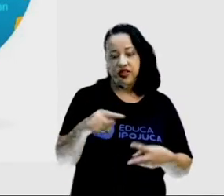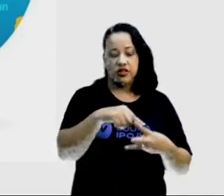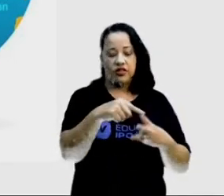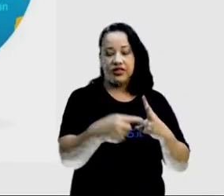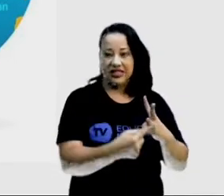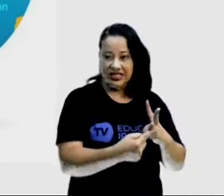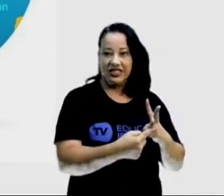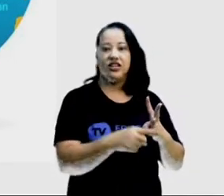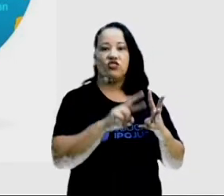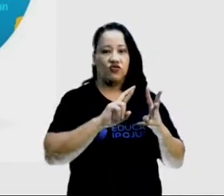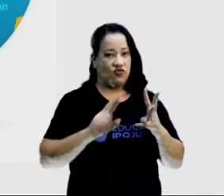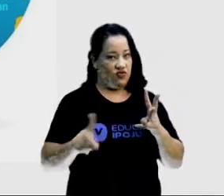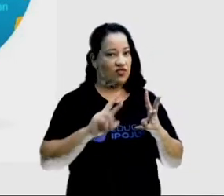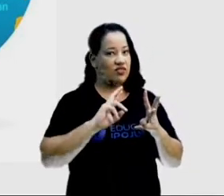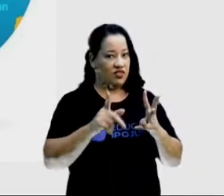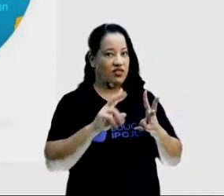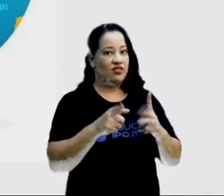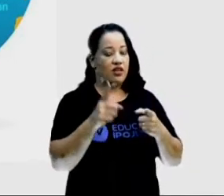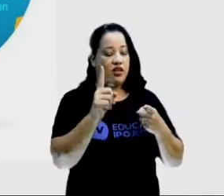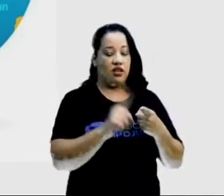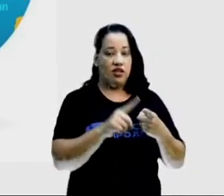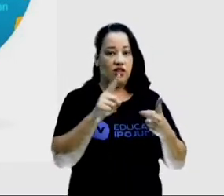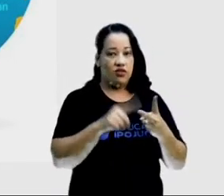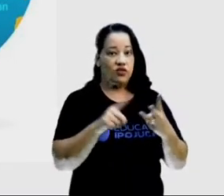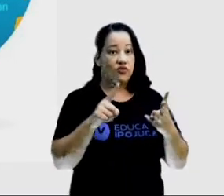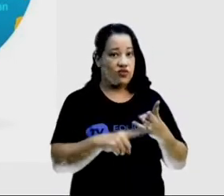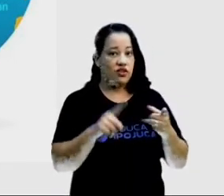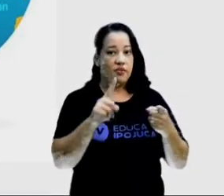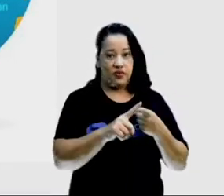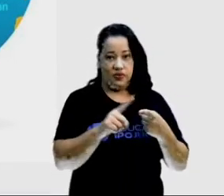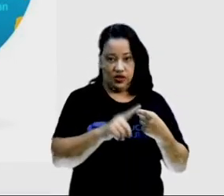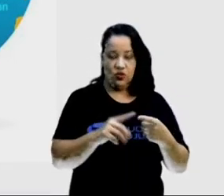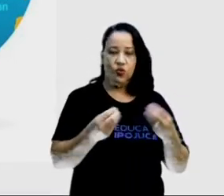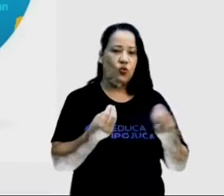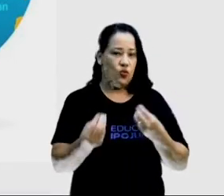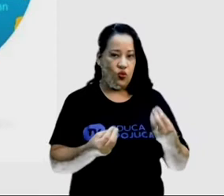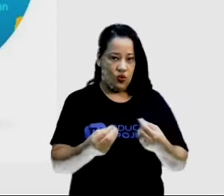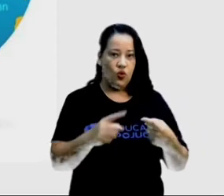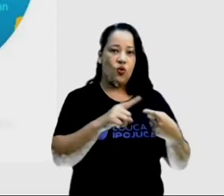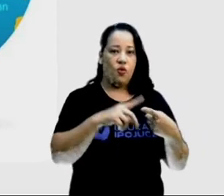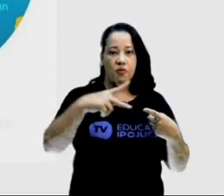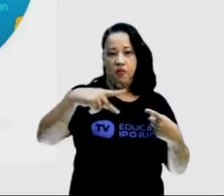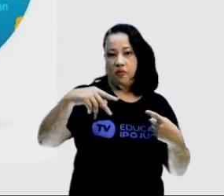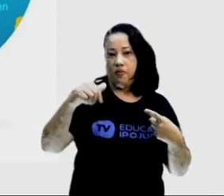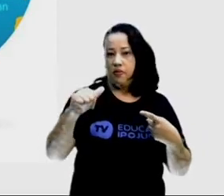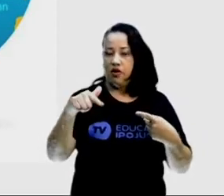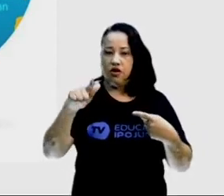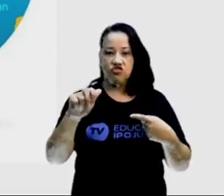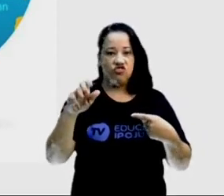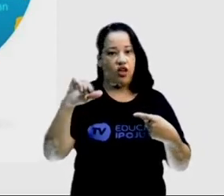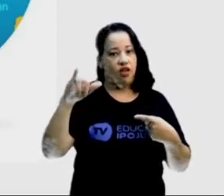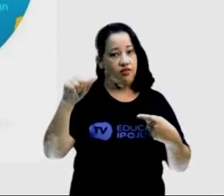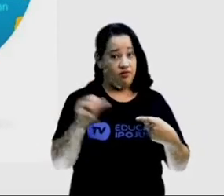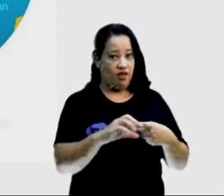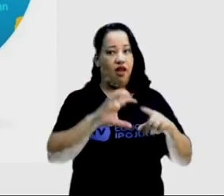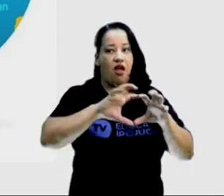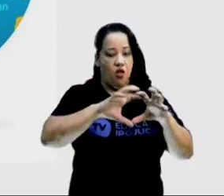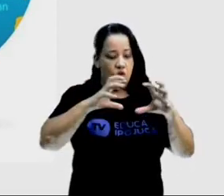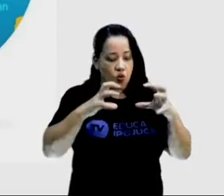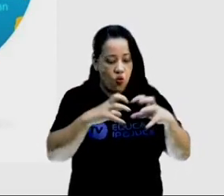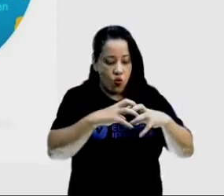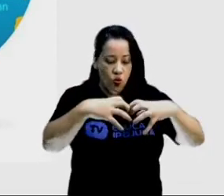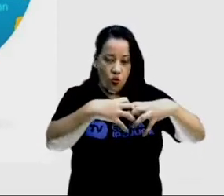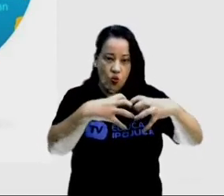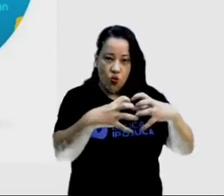configurações diferentes dos continentes na Terra. Primeiro, Pangeia, que foi o supercontinente, e a